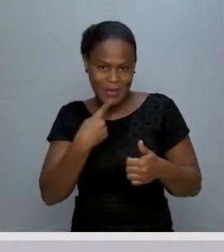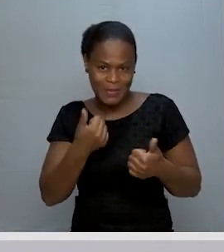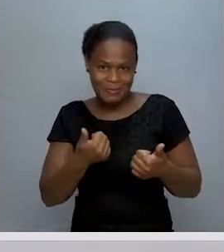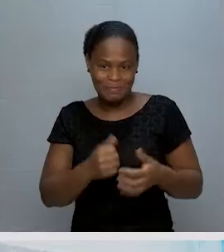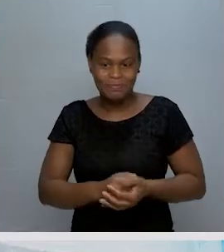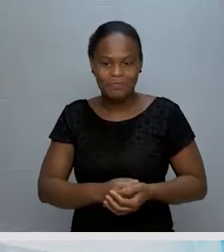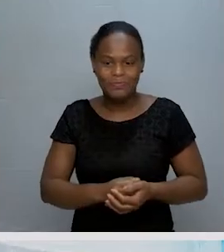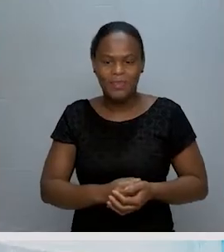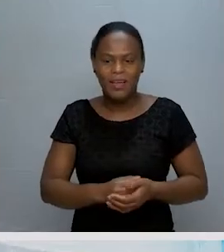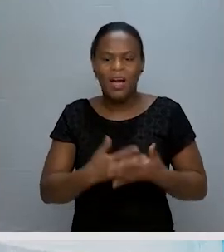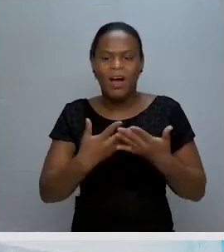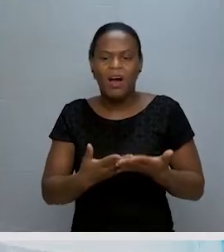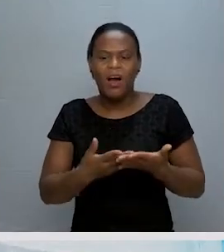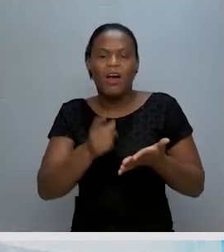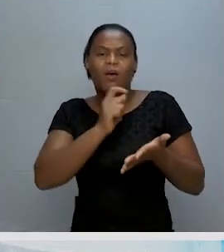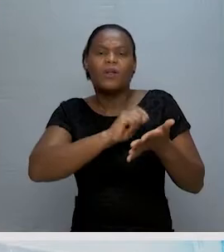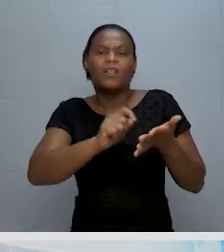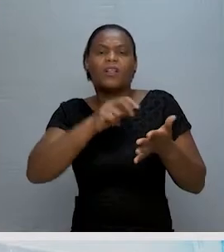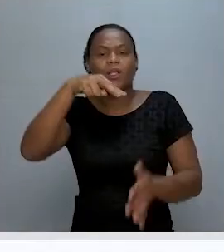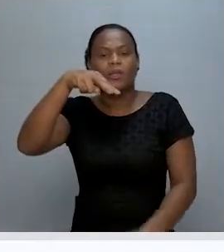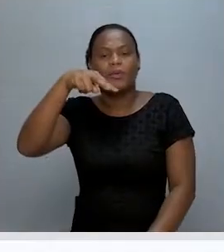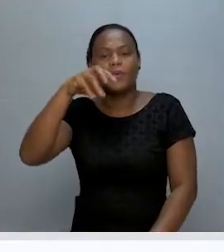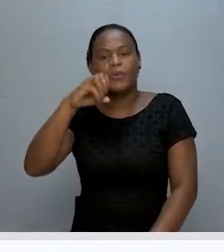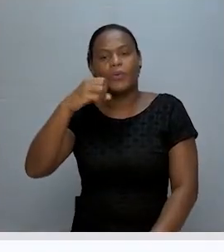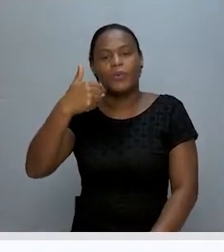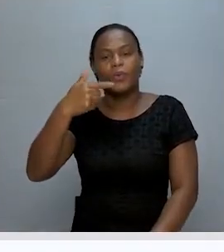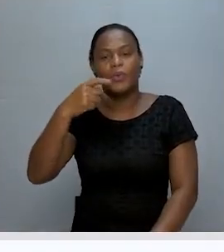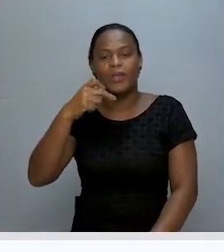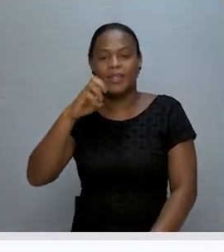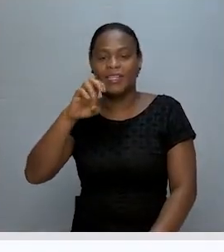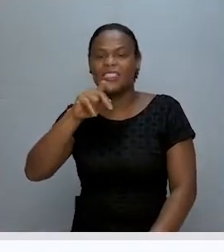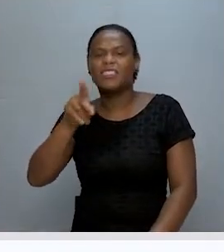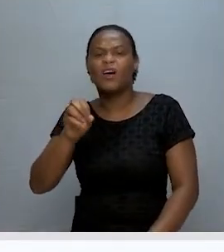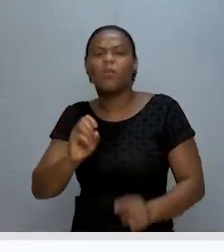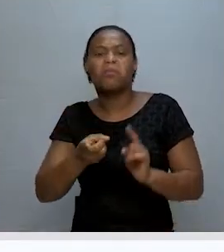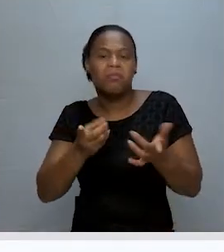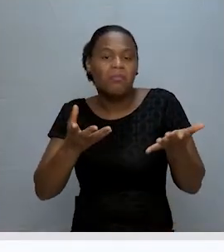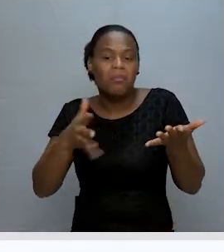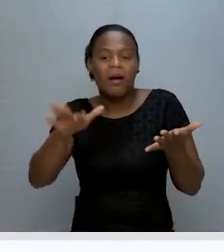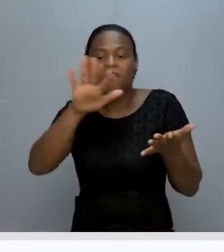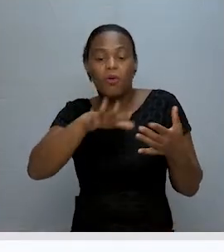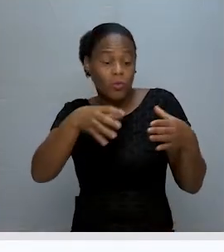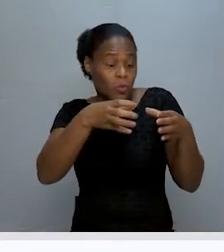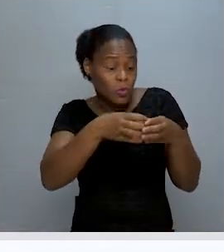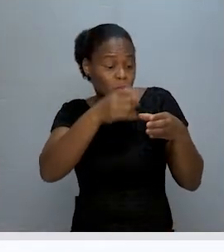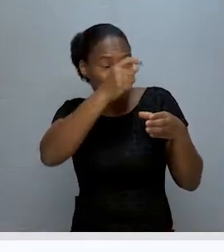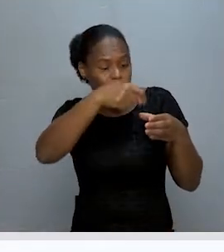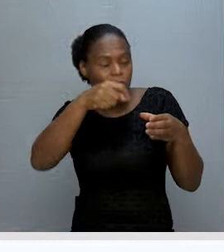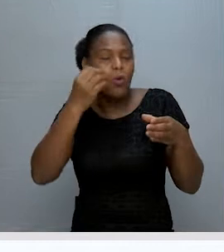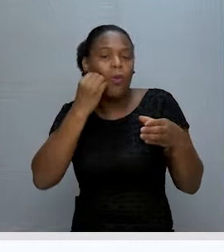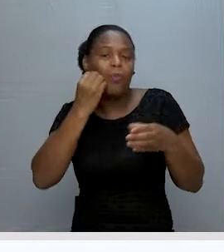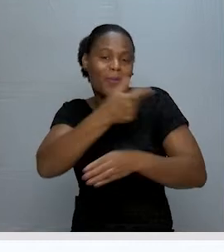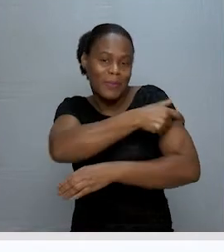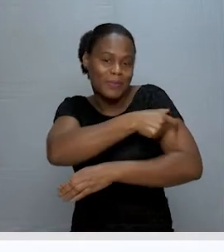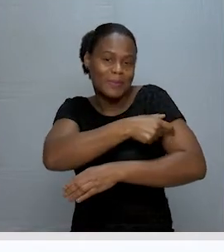Notação. O que é que significa notação? É forma de escrever um conjunto. Como representamos um conjunto?